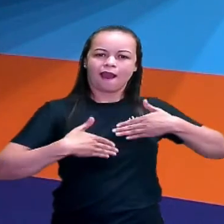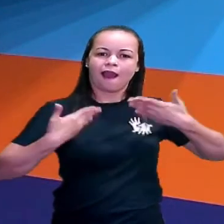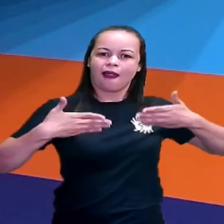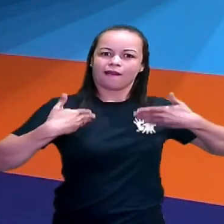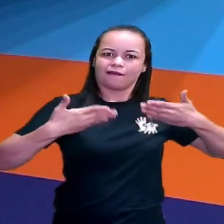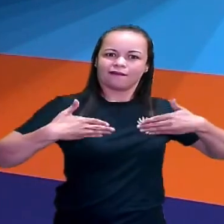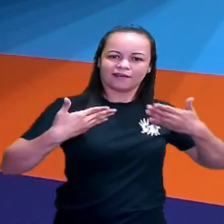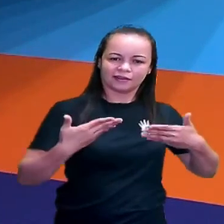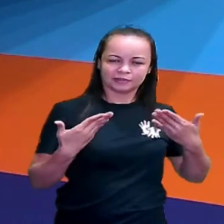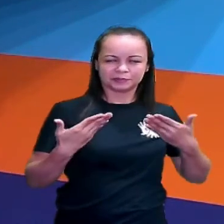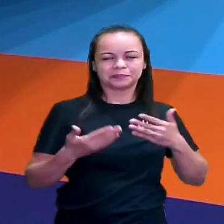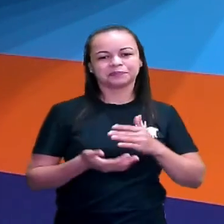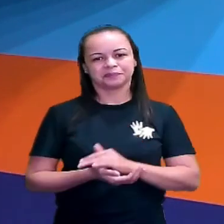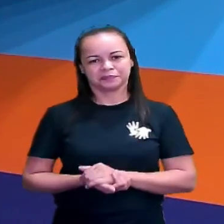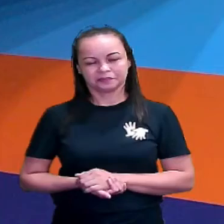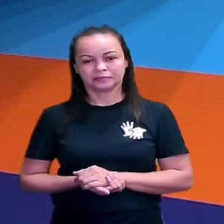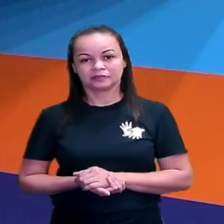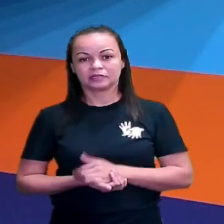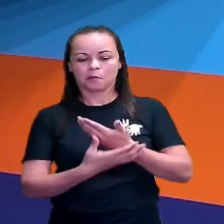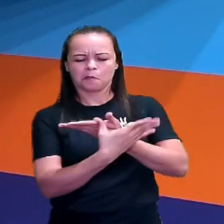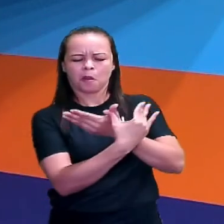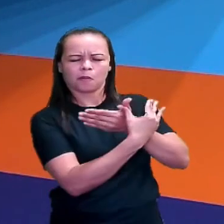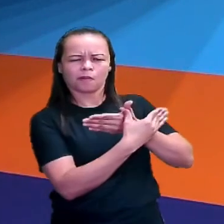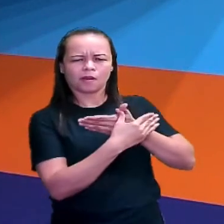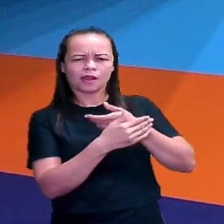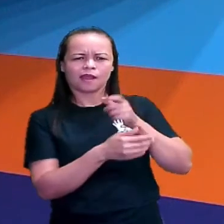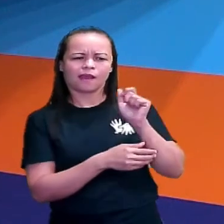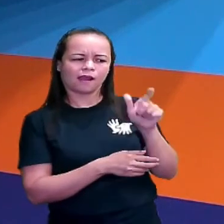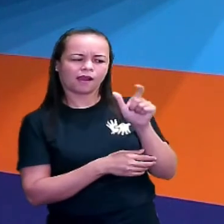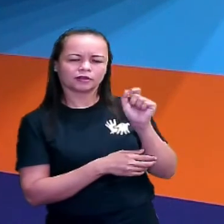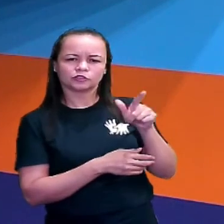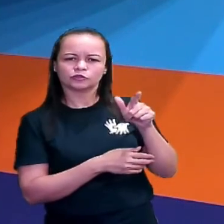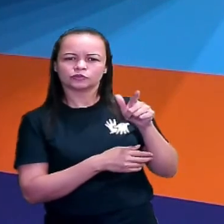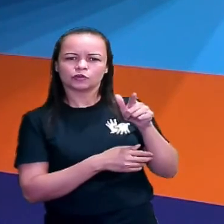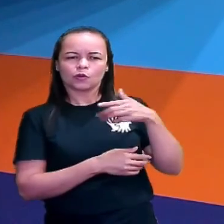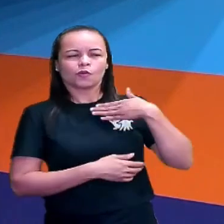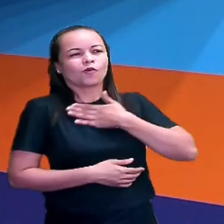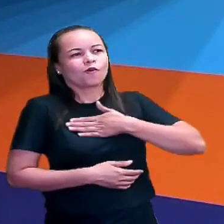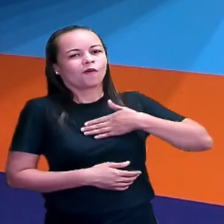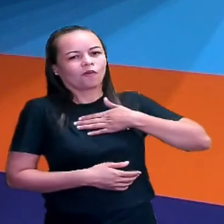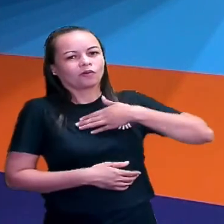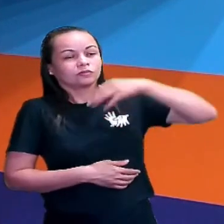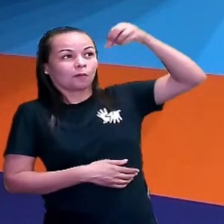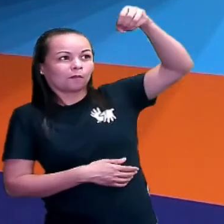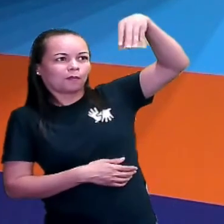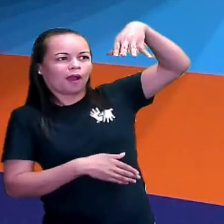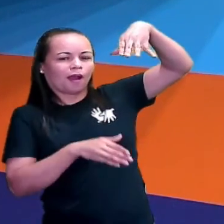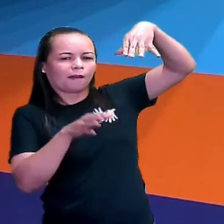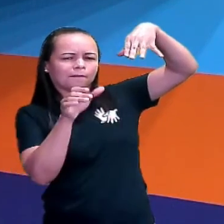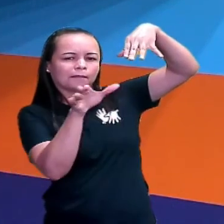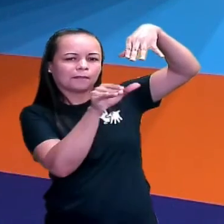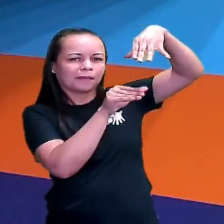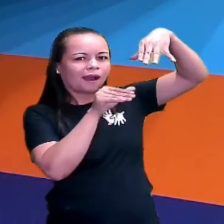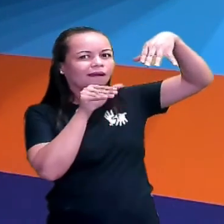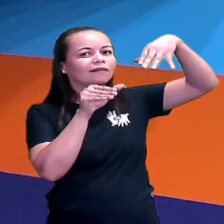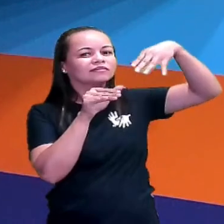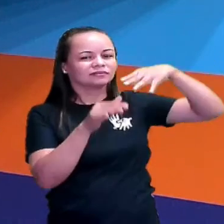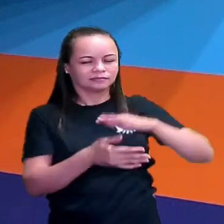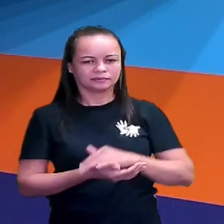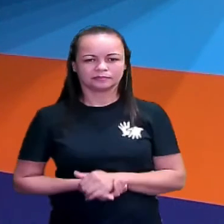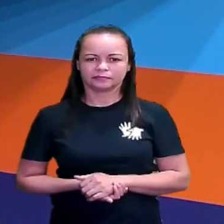Borboletas azuis gostam muito de luz. As